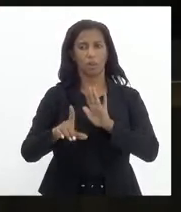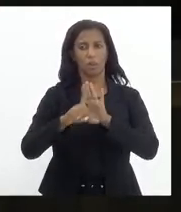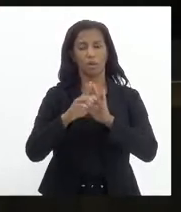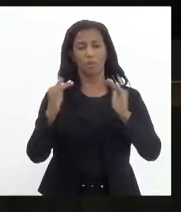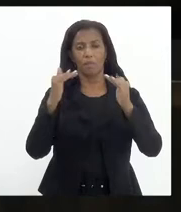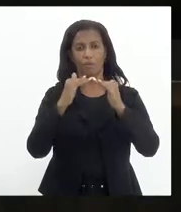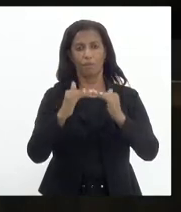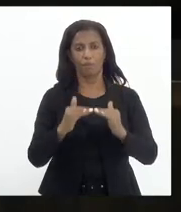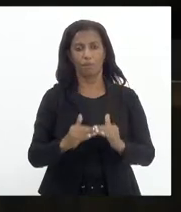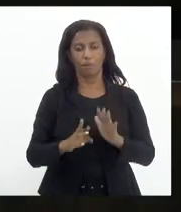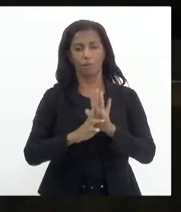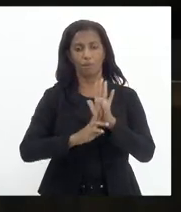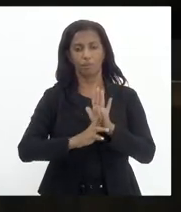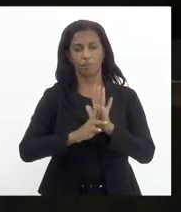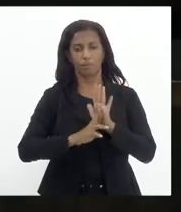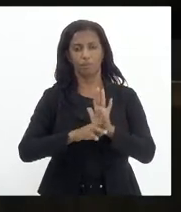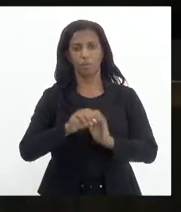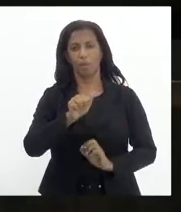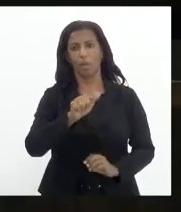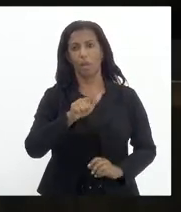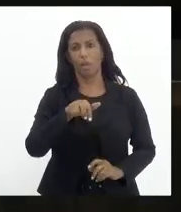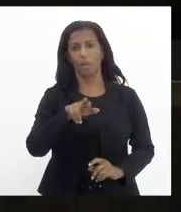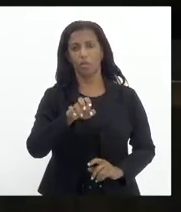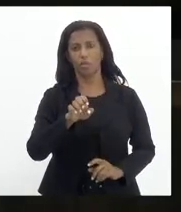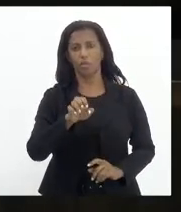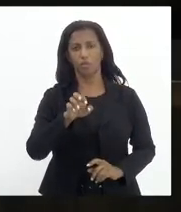favorável ao relator do deputado Alexandre Kinoploch.